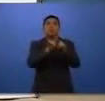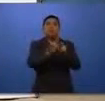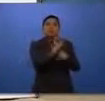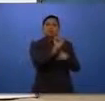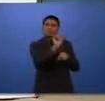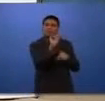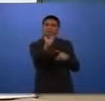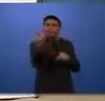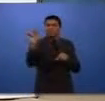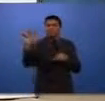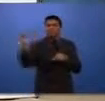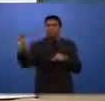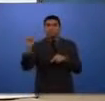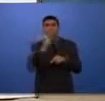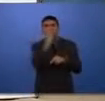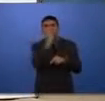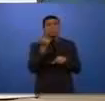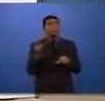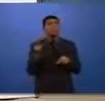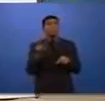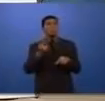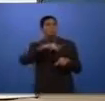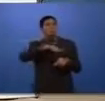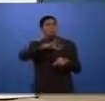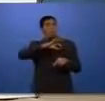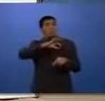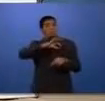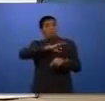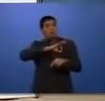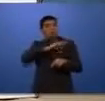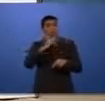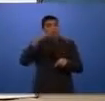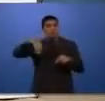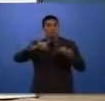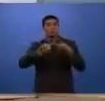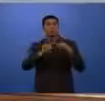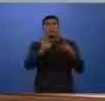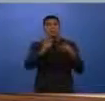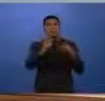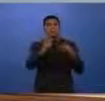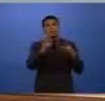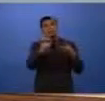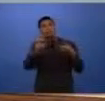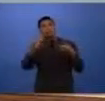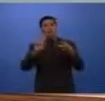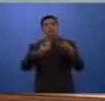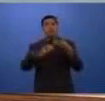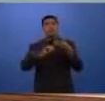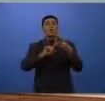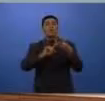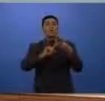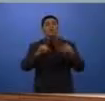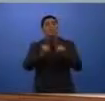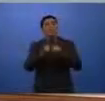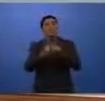também ela vai servir para nortear ações e operações policiais da Polícia Militar, da Polícia Civil, da Polícia Federal e da Polícia Rodoviária Federal.